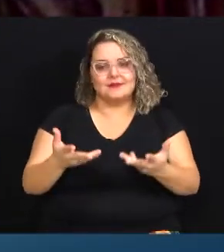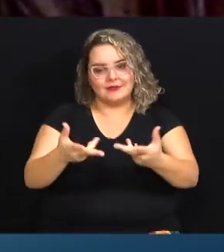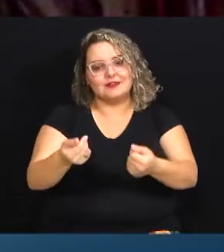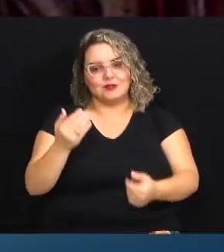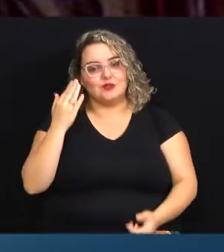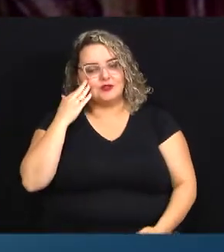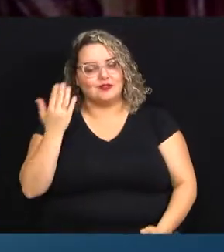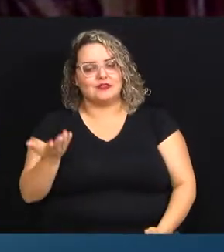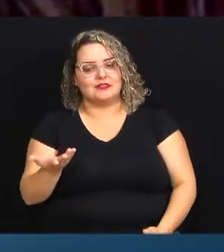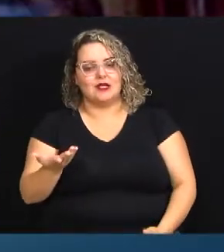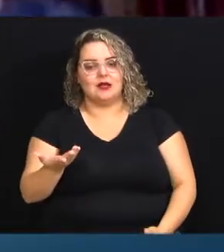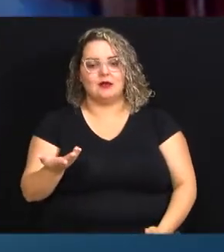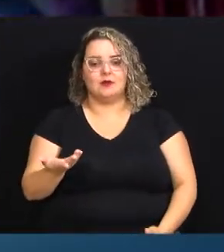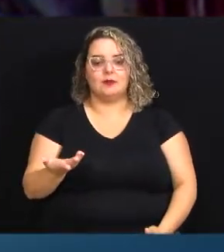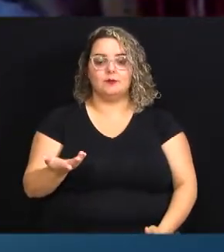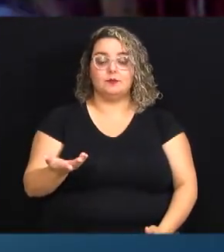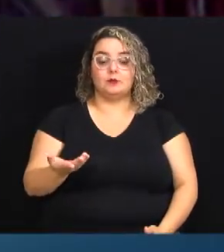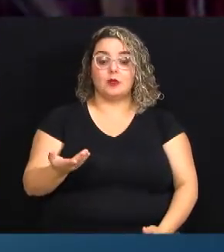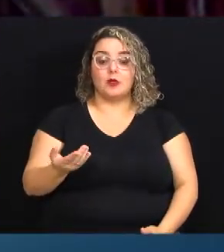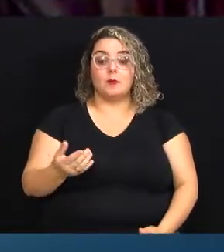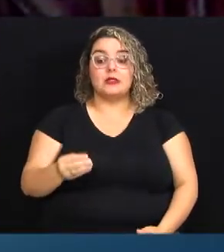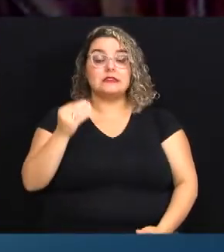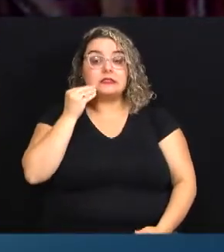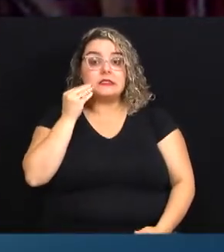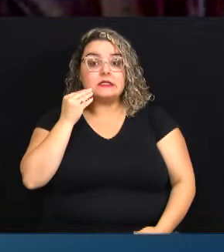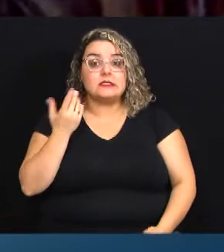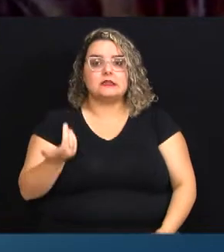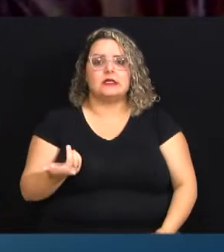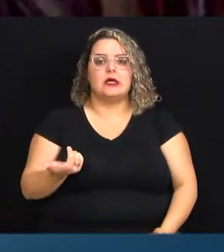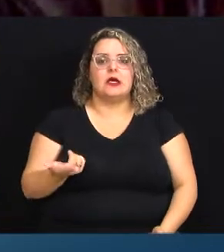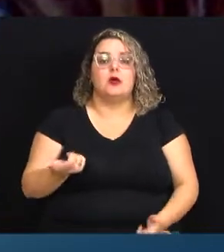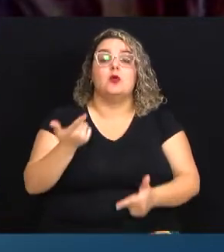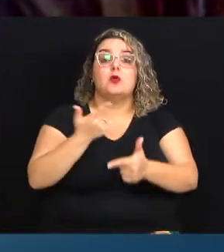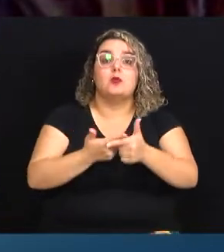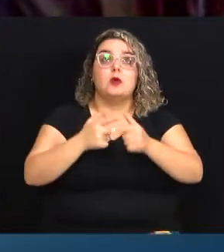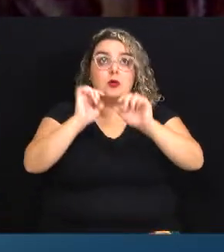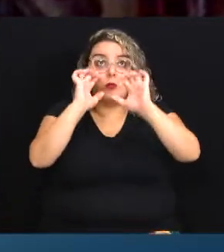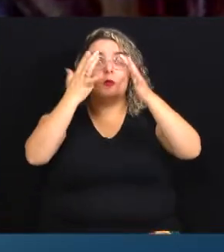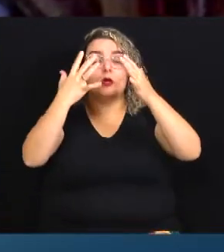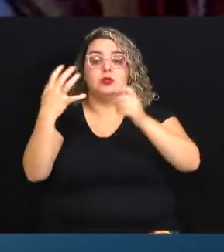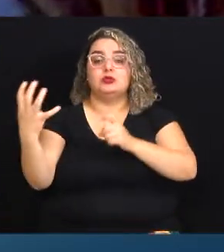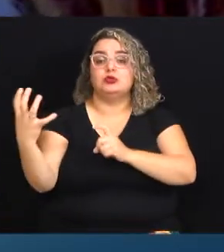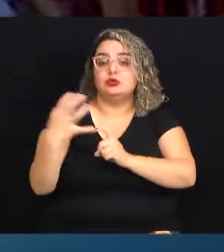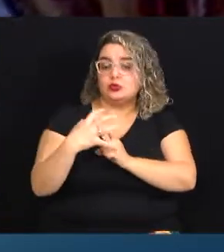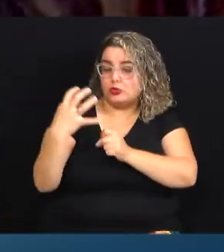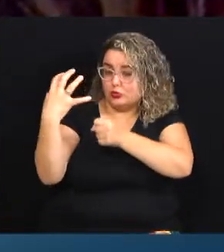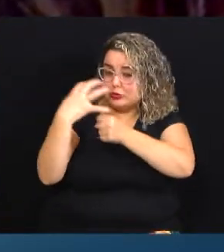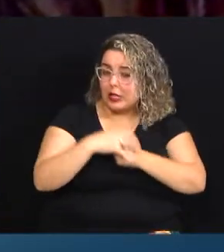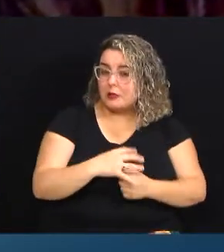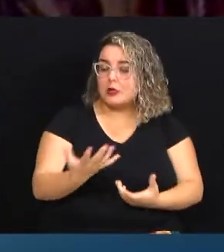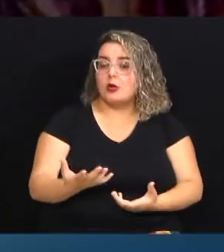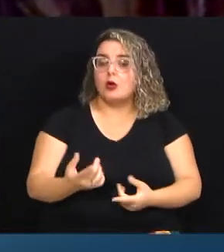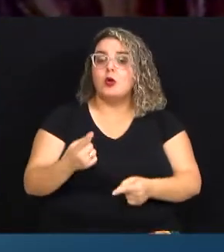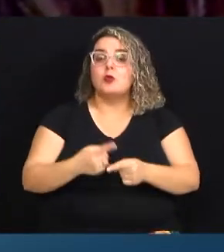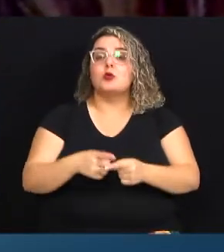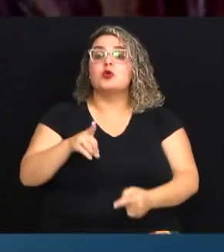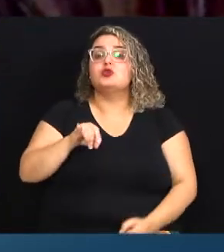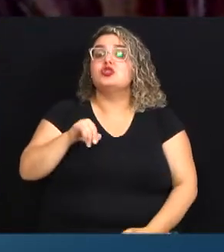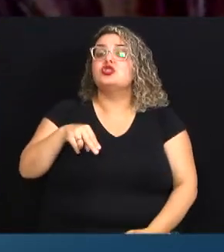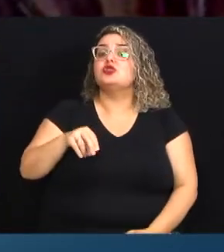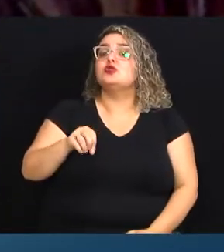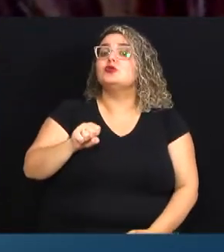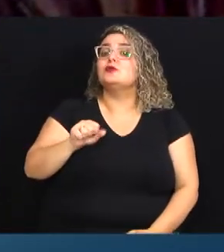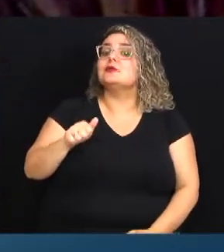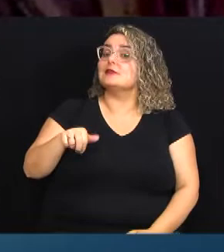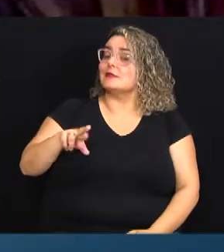contornar esse problema da crise climática, que nos ameaça, porque o dinossauro da vez